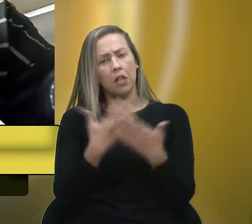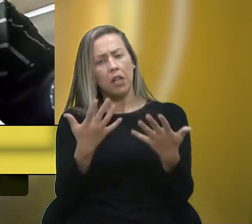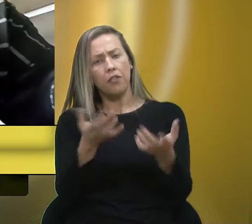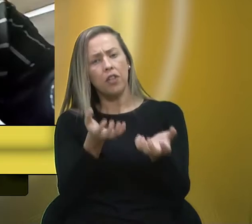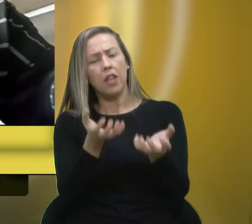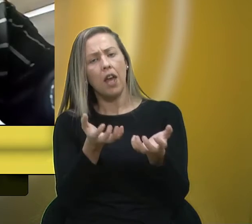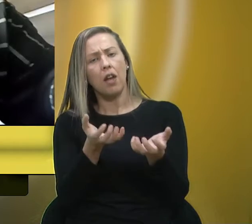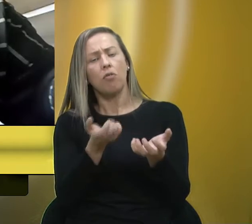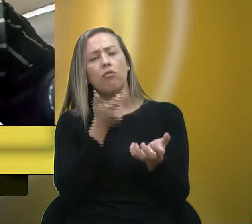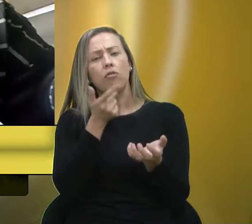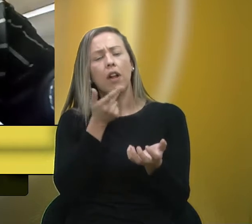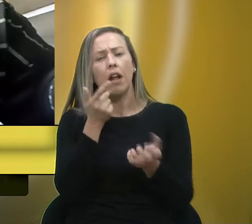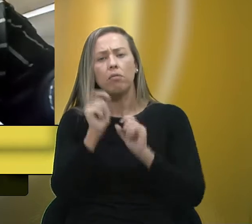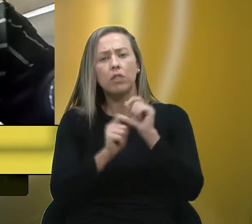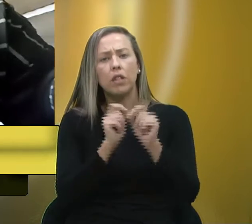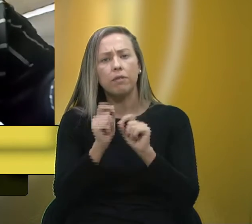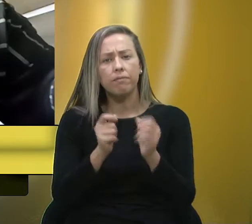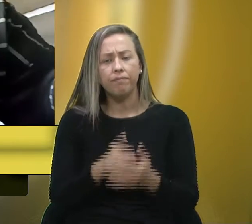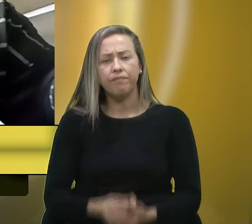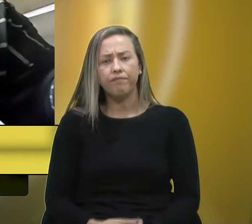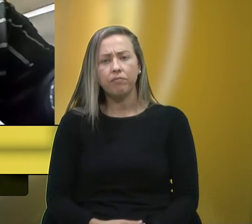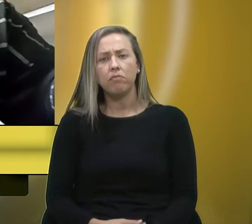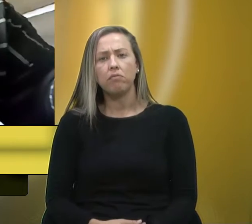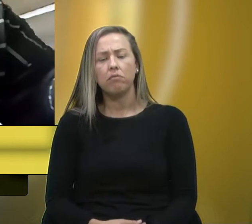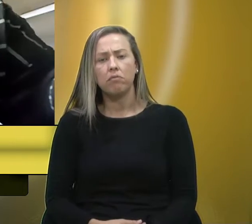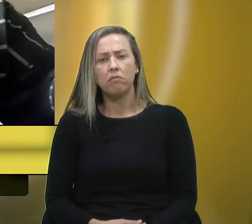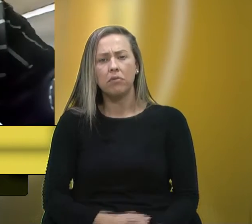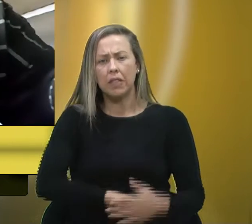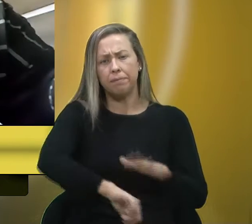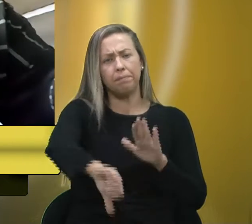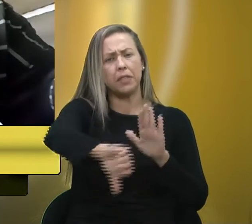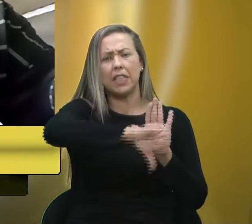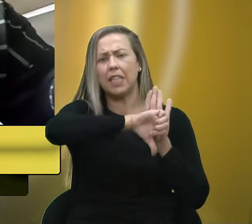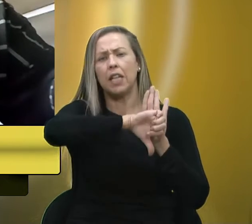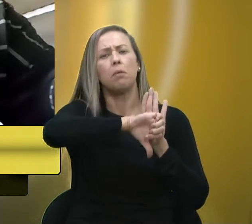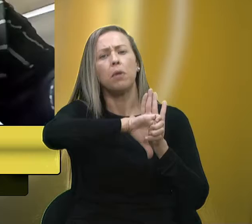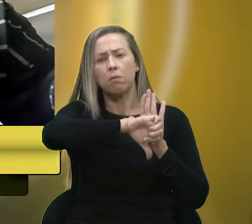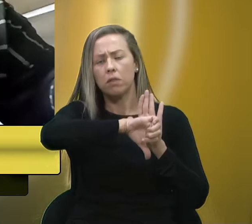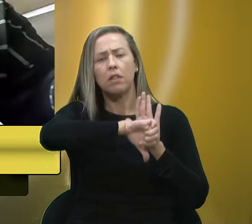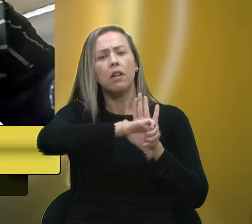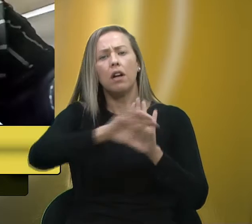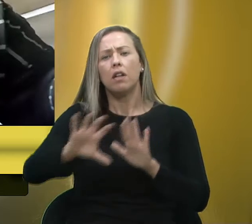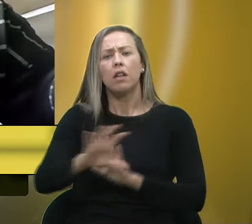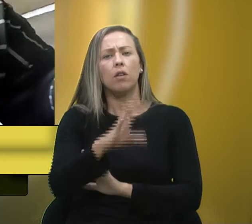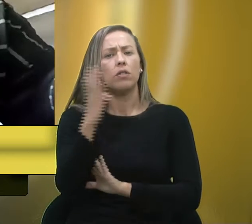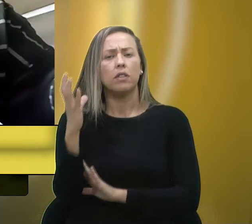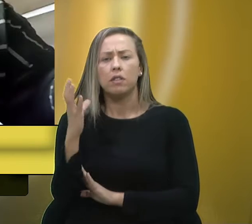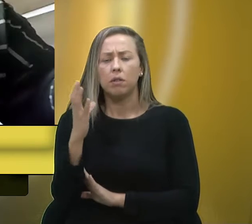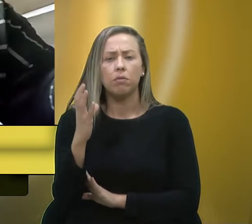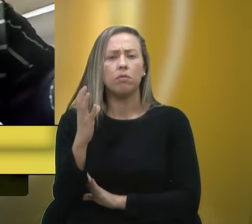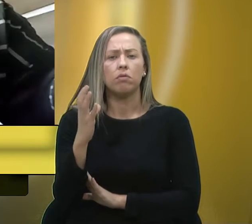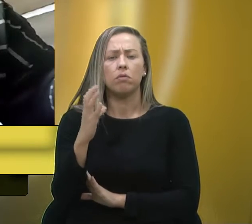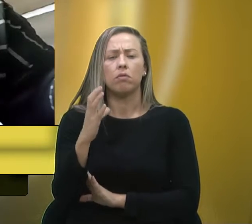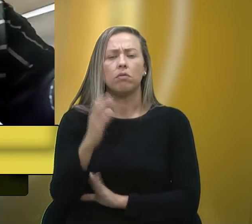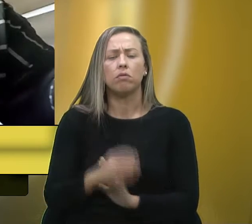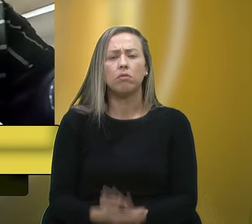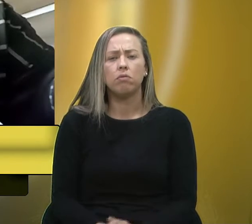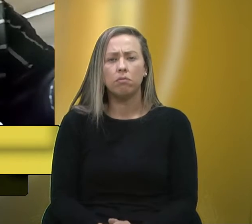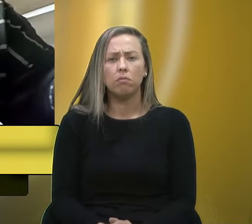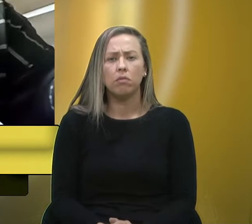aqui relatar o crime feito pelo nosso